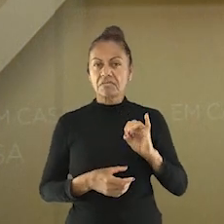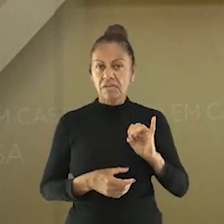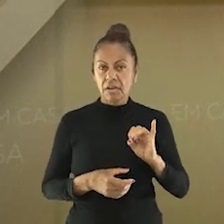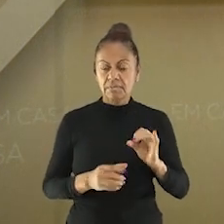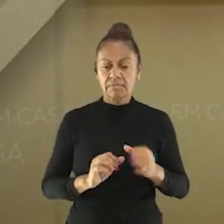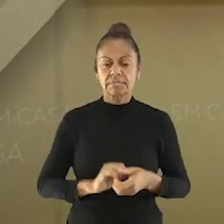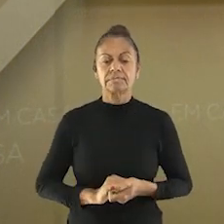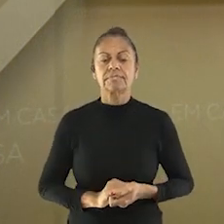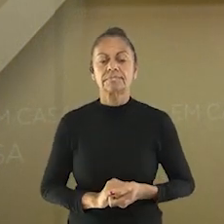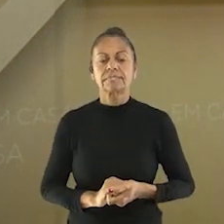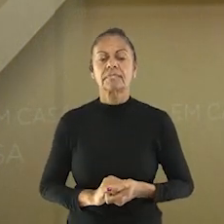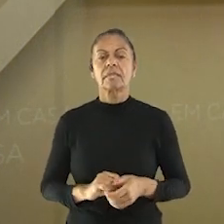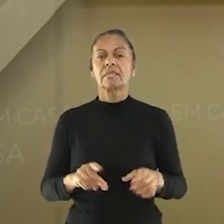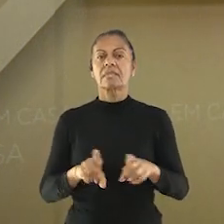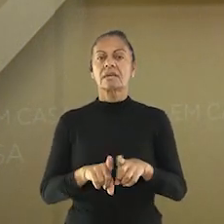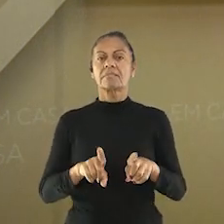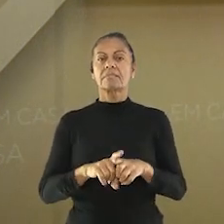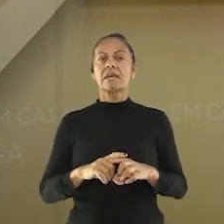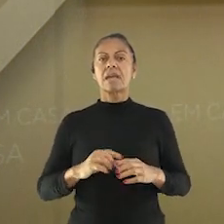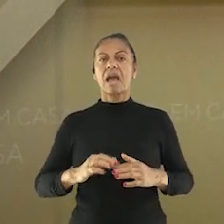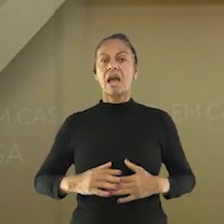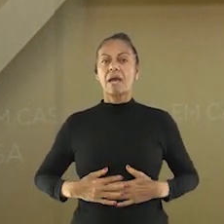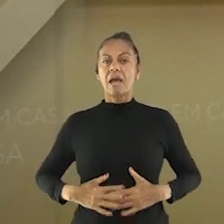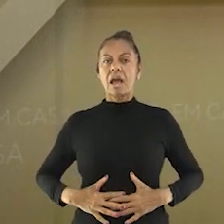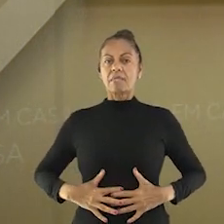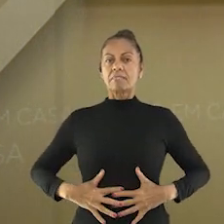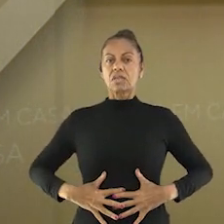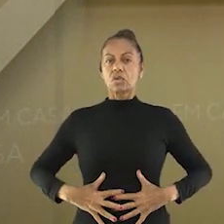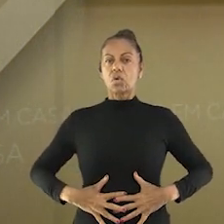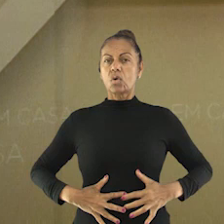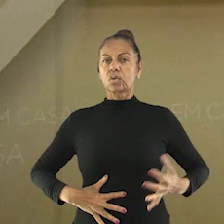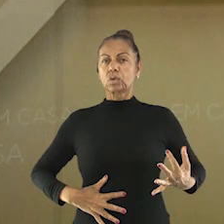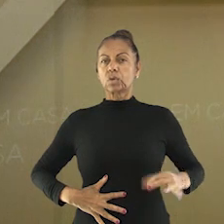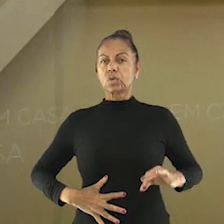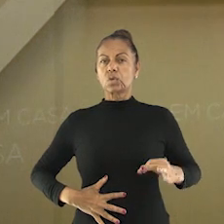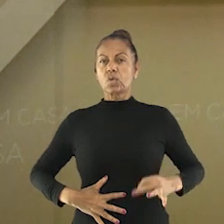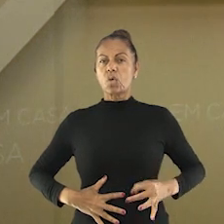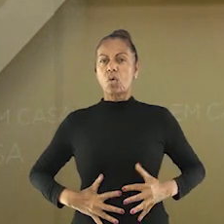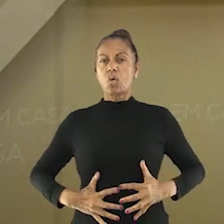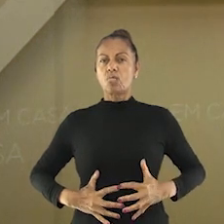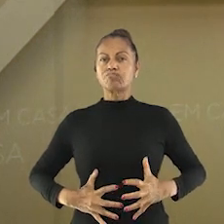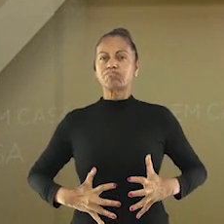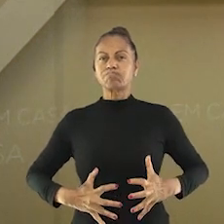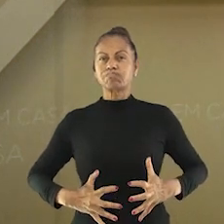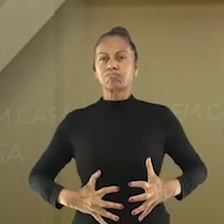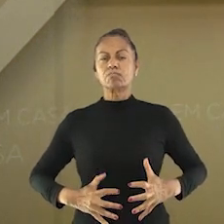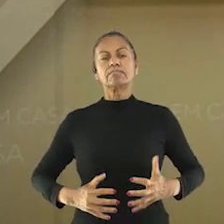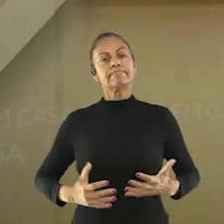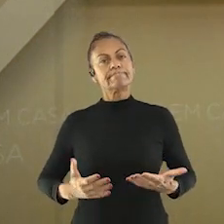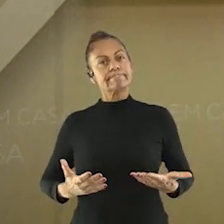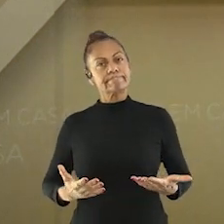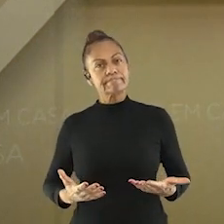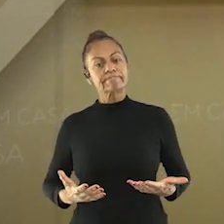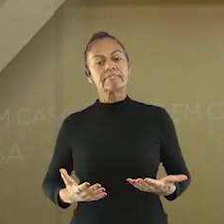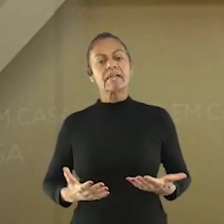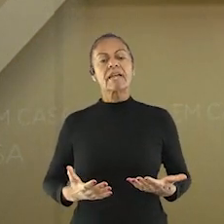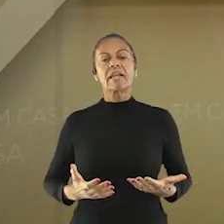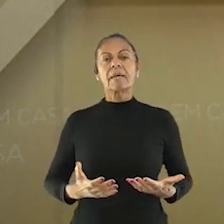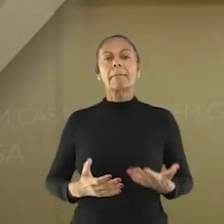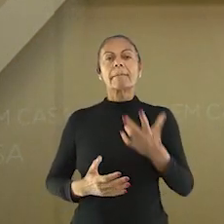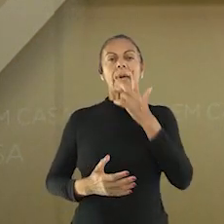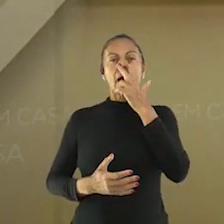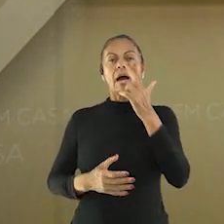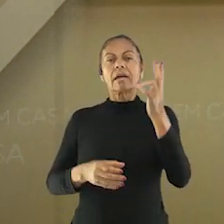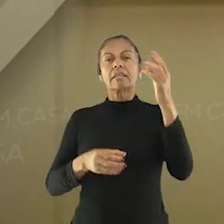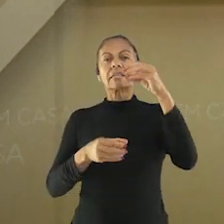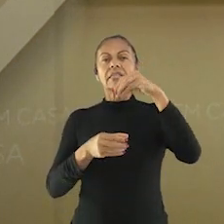Inchaço e dores abdominais. Aqui a gente tem dois exemplos, certo? Os inchaços, por que? Você tem